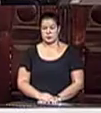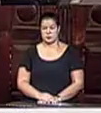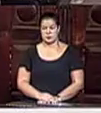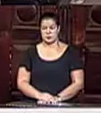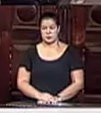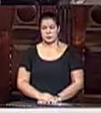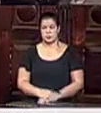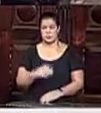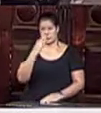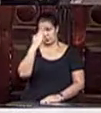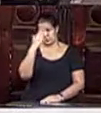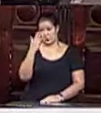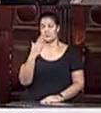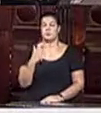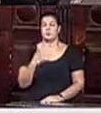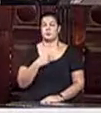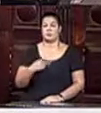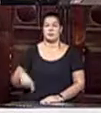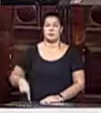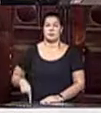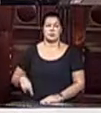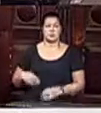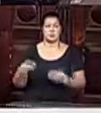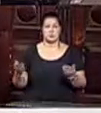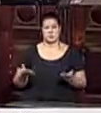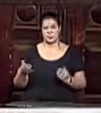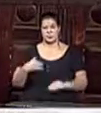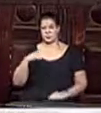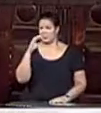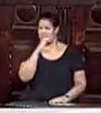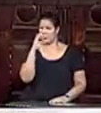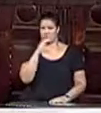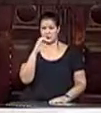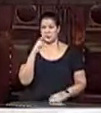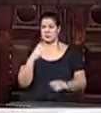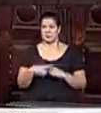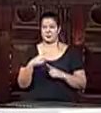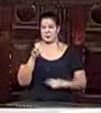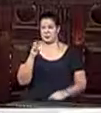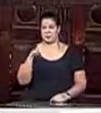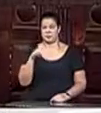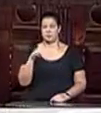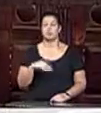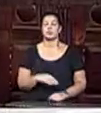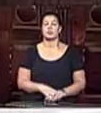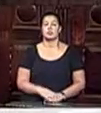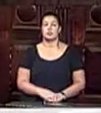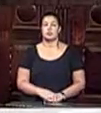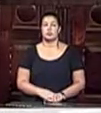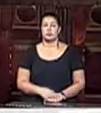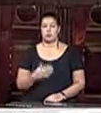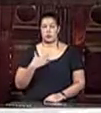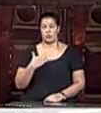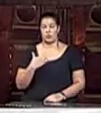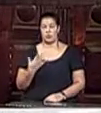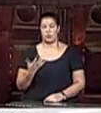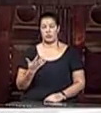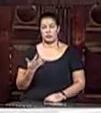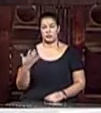Obrigado, senhora presidente. Vou ser realmente breve, ficar restrito aos cinco minutos. Eu queria, vem a essa tribuna